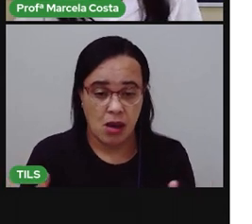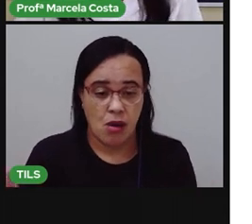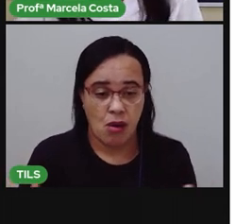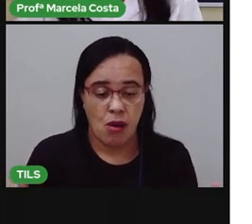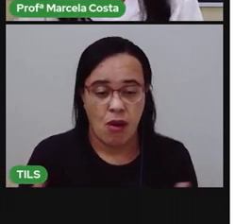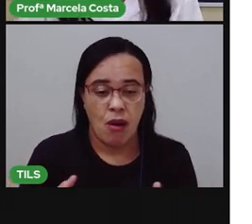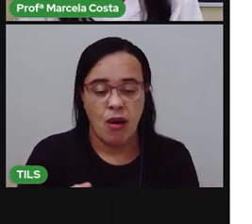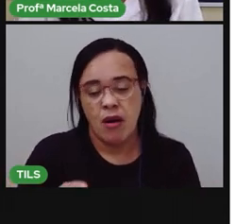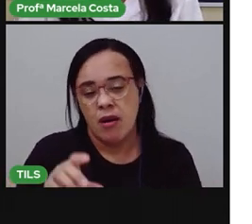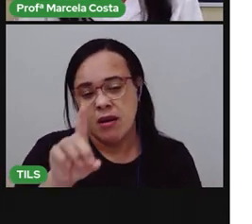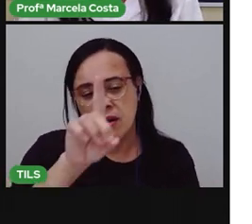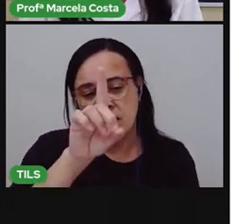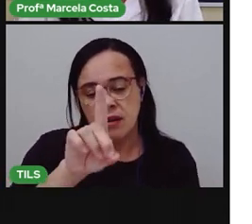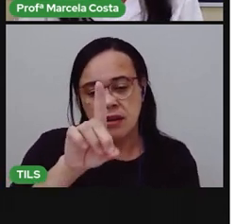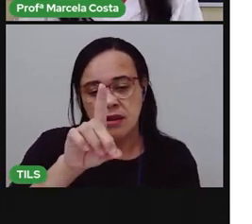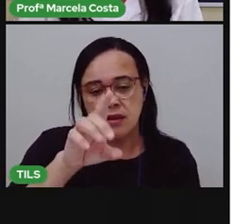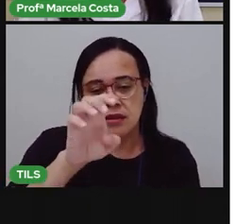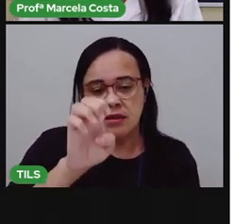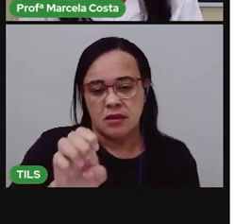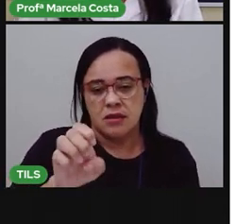Agora, detergente.